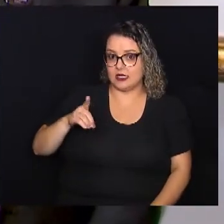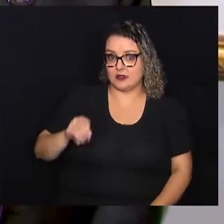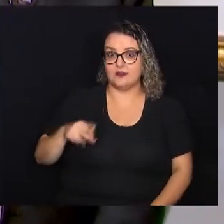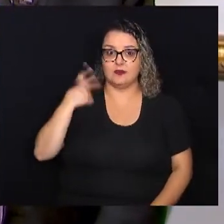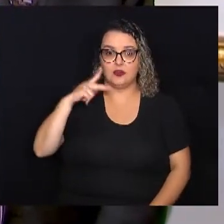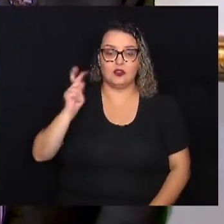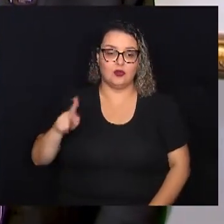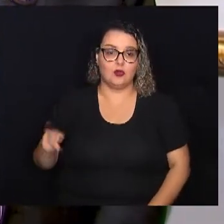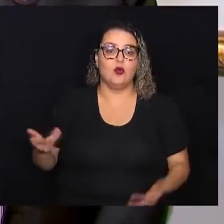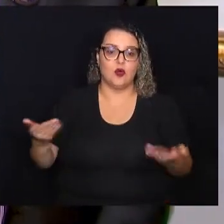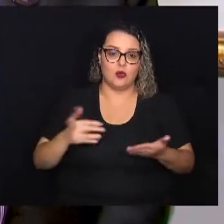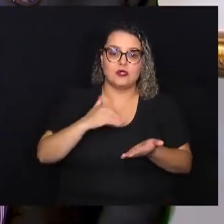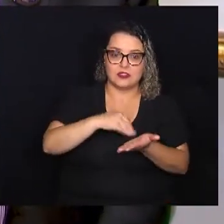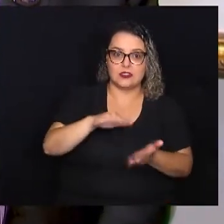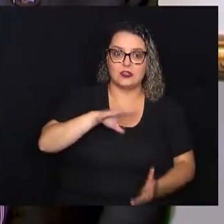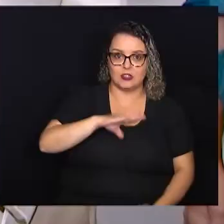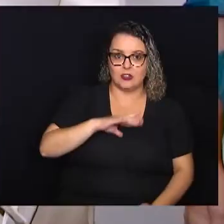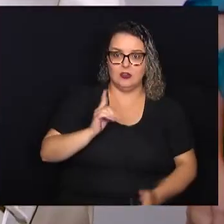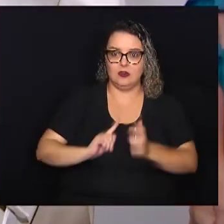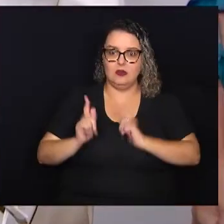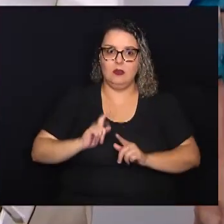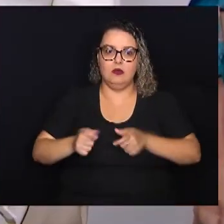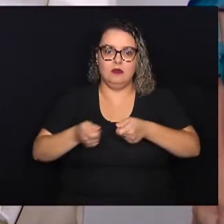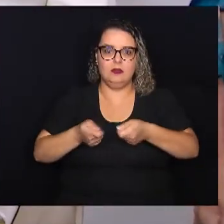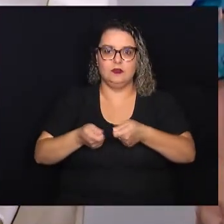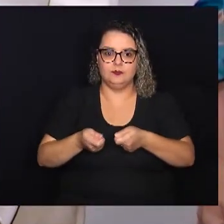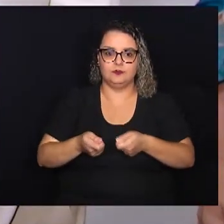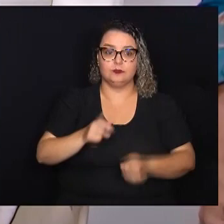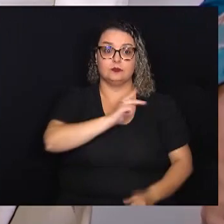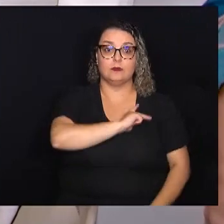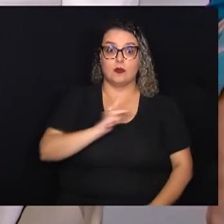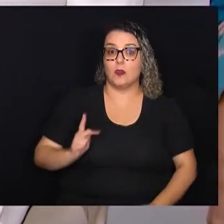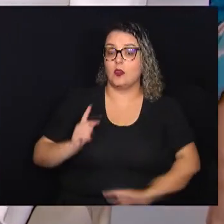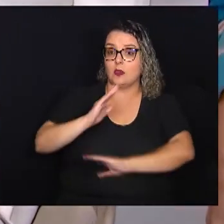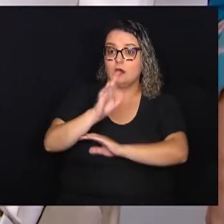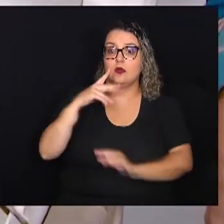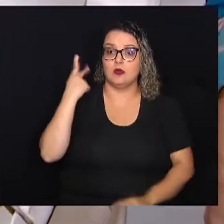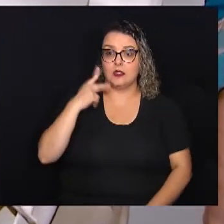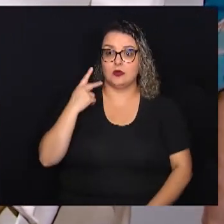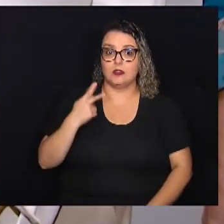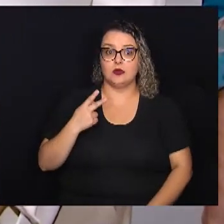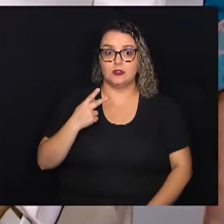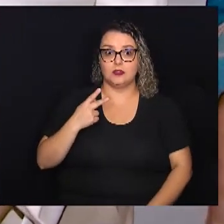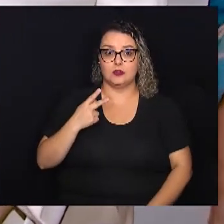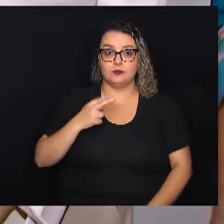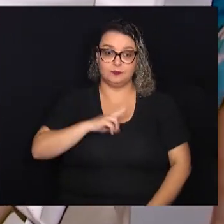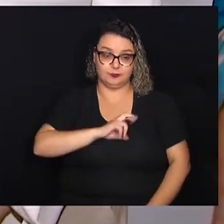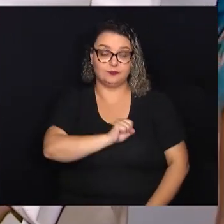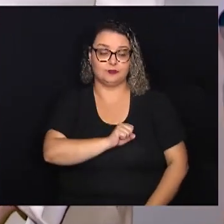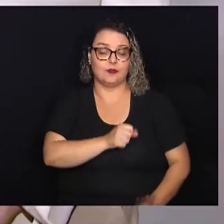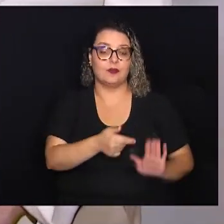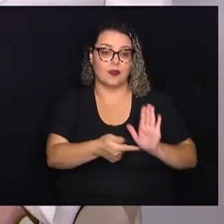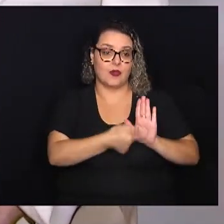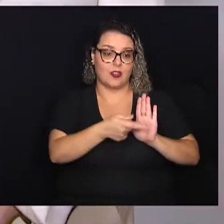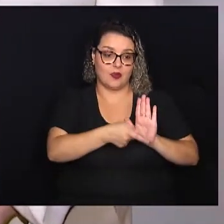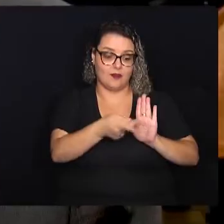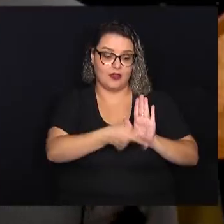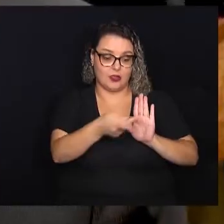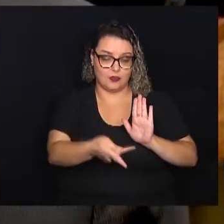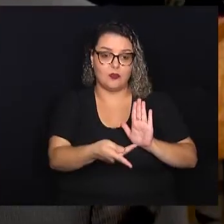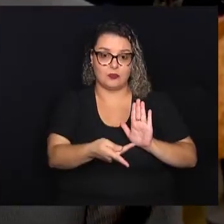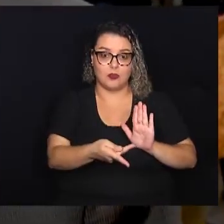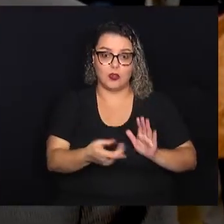secretário municipal de gestão e controle. O presidente da Câmara, o vereador Luiz Rossini, destacou o momento como